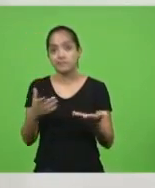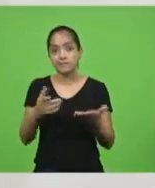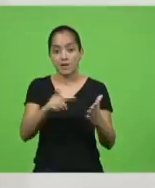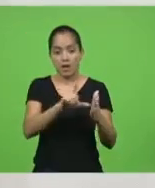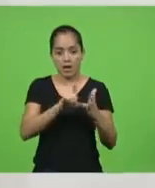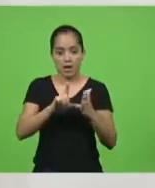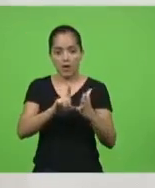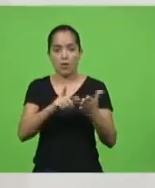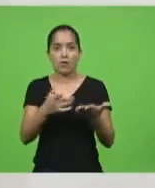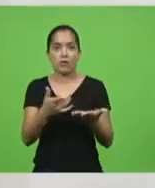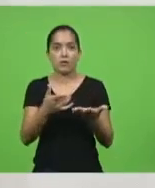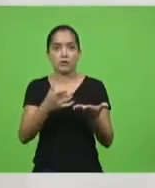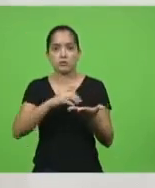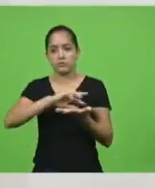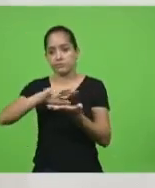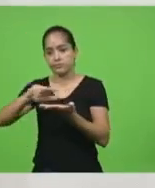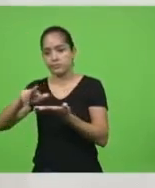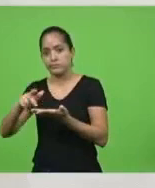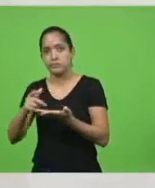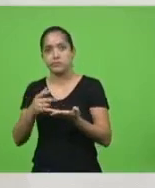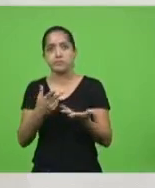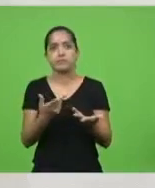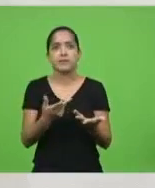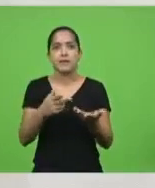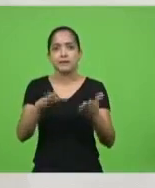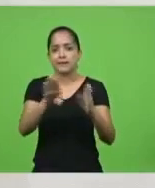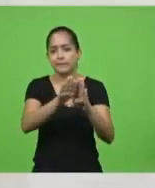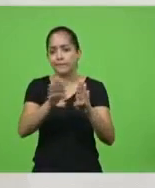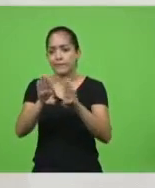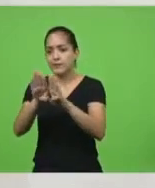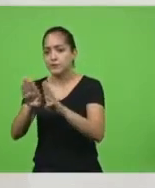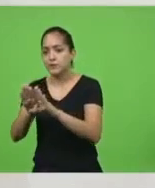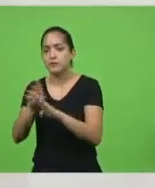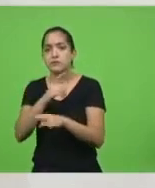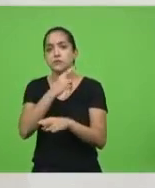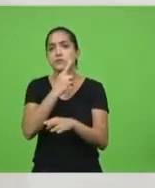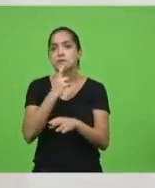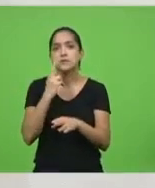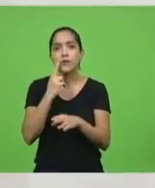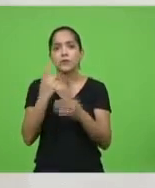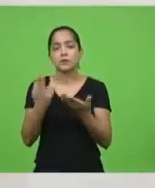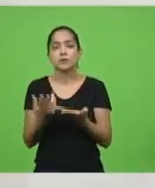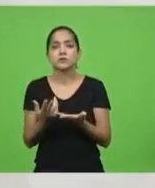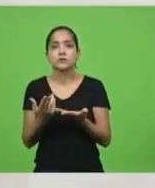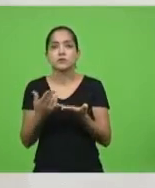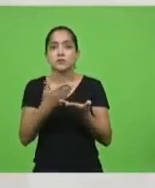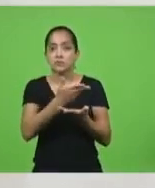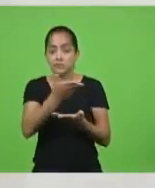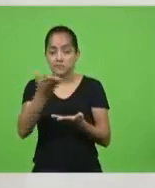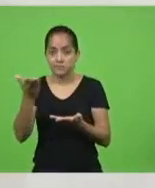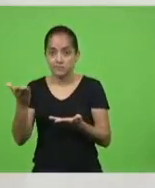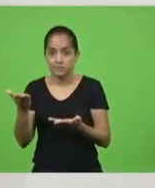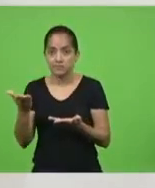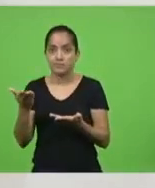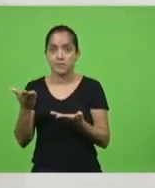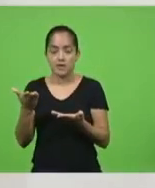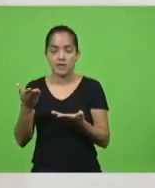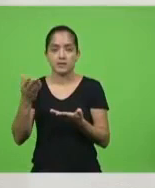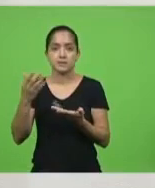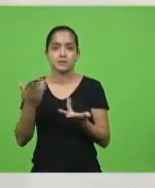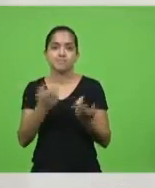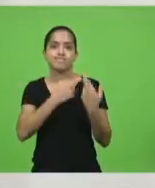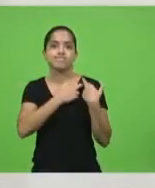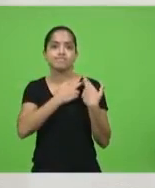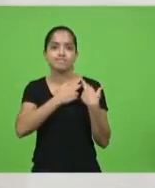culpa é do comércio. Tem que fechar o comerciante, tem que fechar o restaurante. como se fossem eles os responsáveis